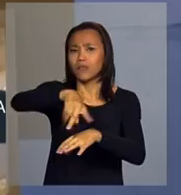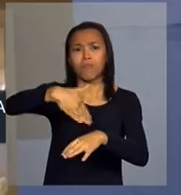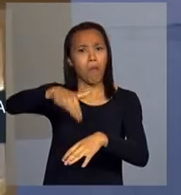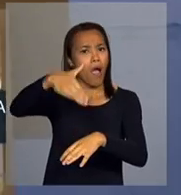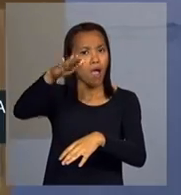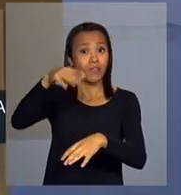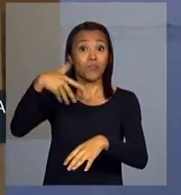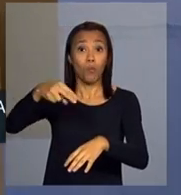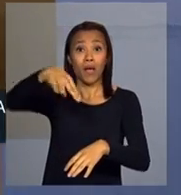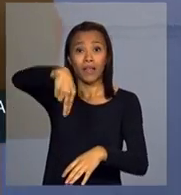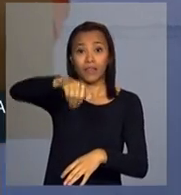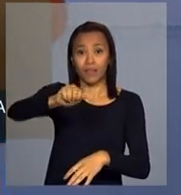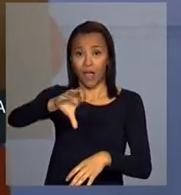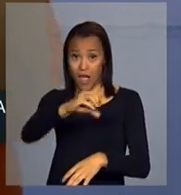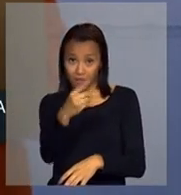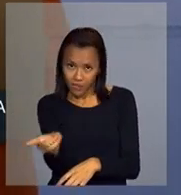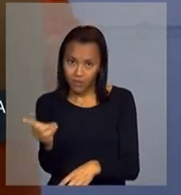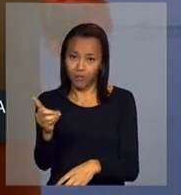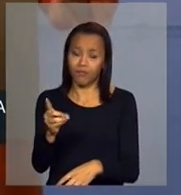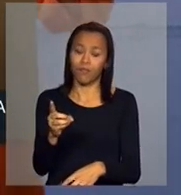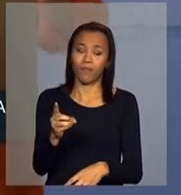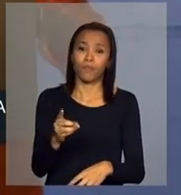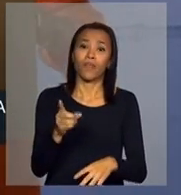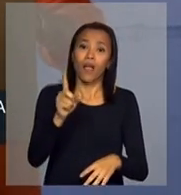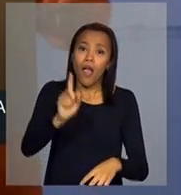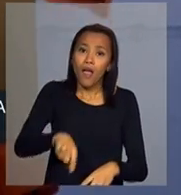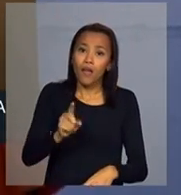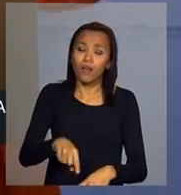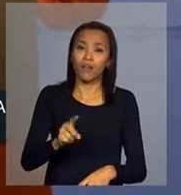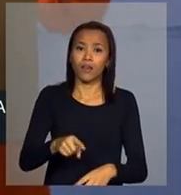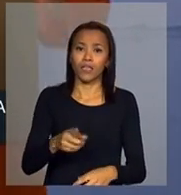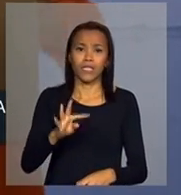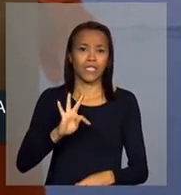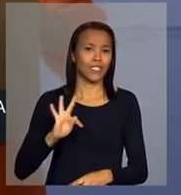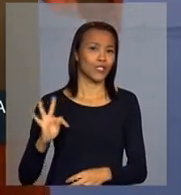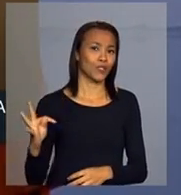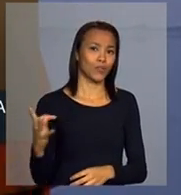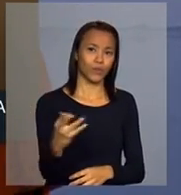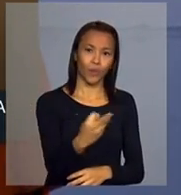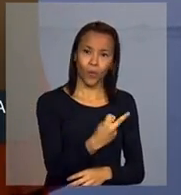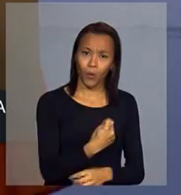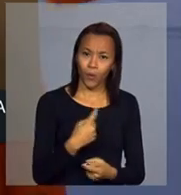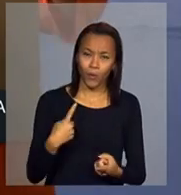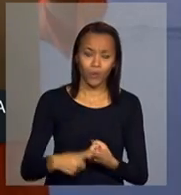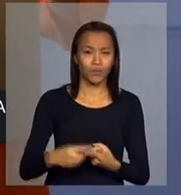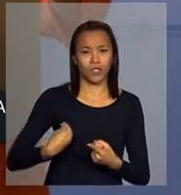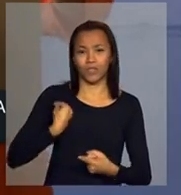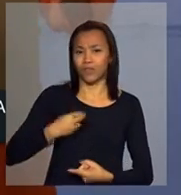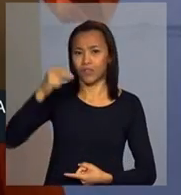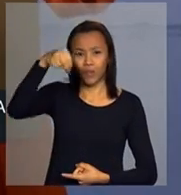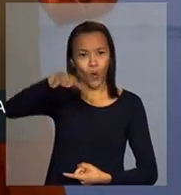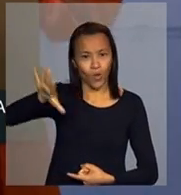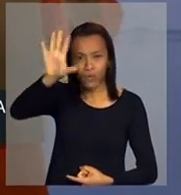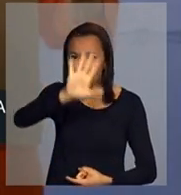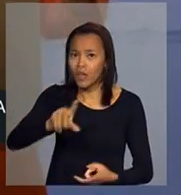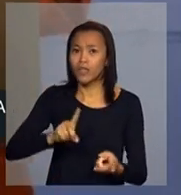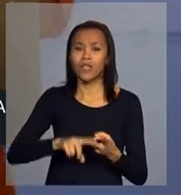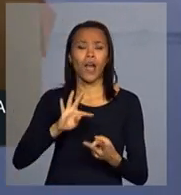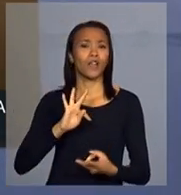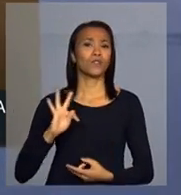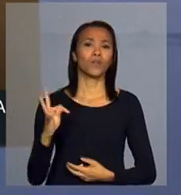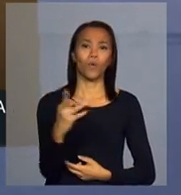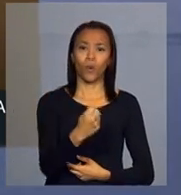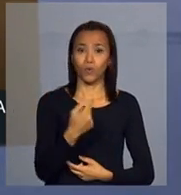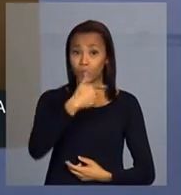uma grande nação, devem a todos nortistas, nordestinos e todos